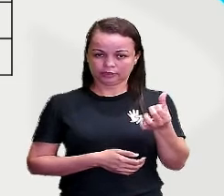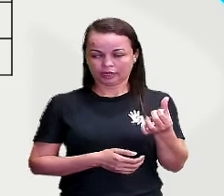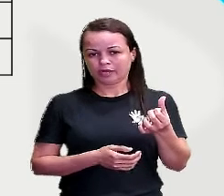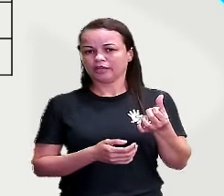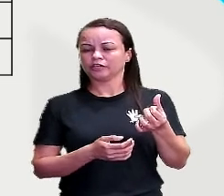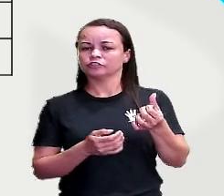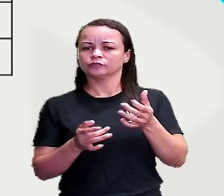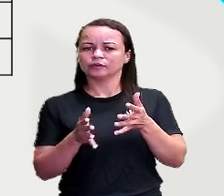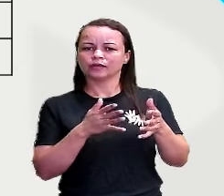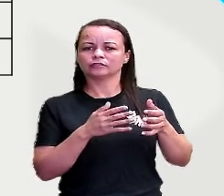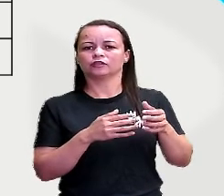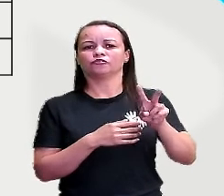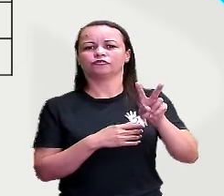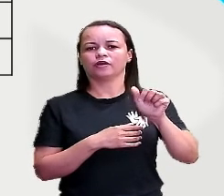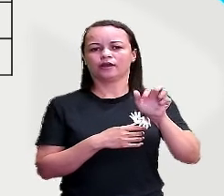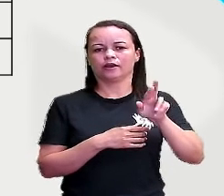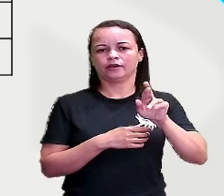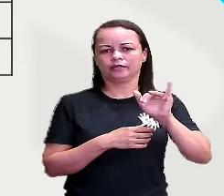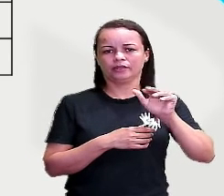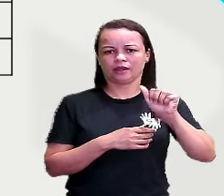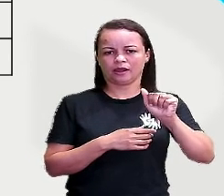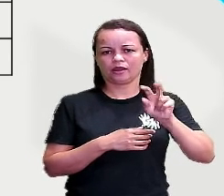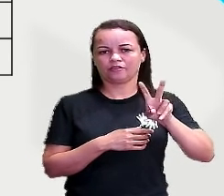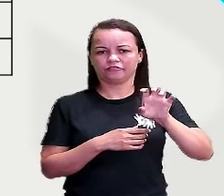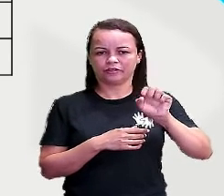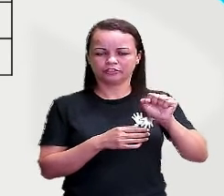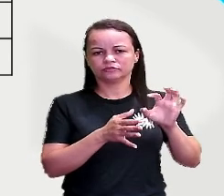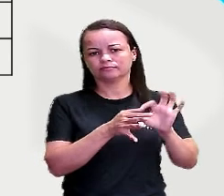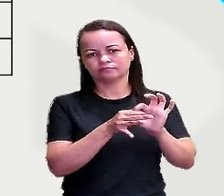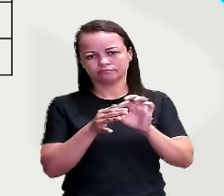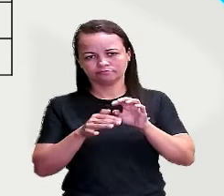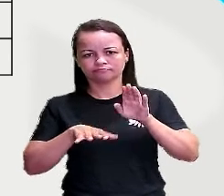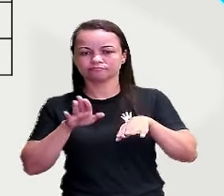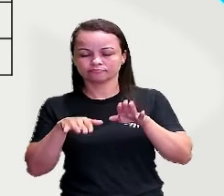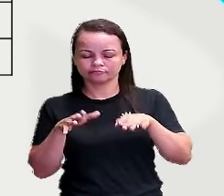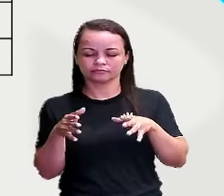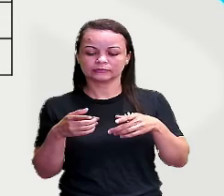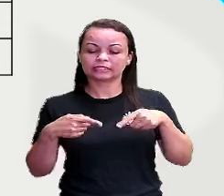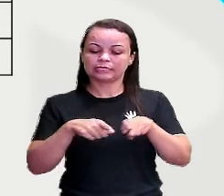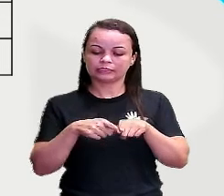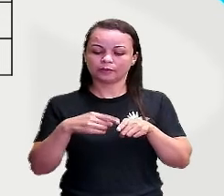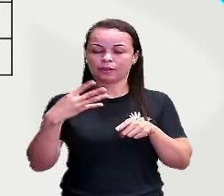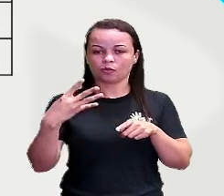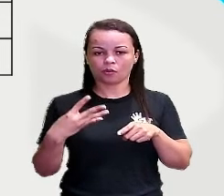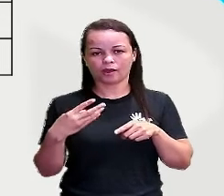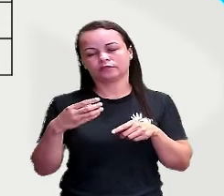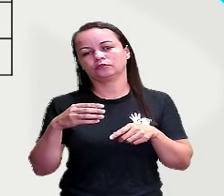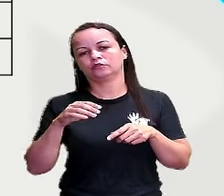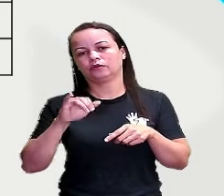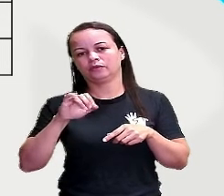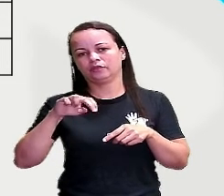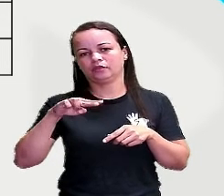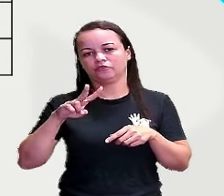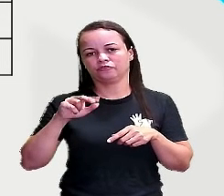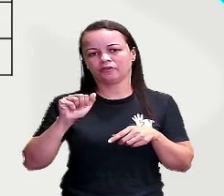sofrem alterações aí, dependendo do contexto, e as invariáveis, tá? Que elas não sofrem